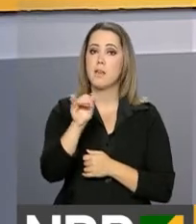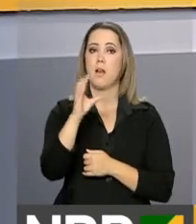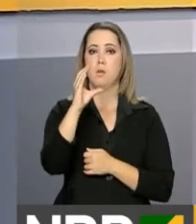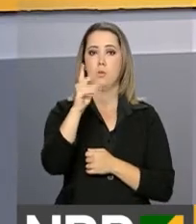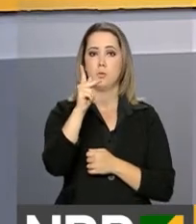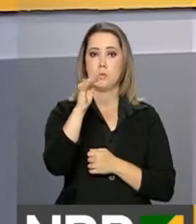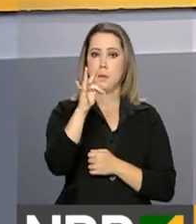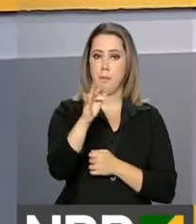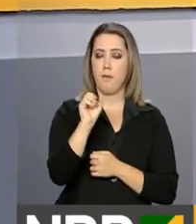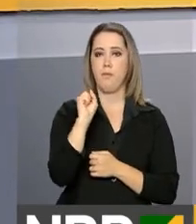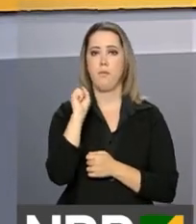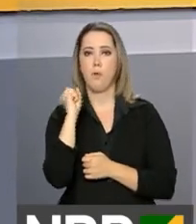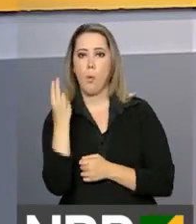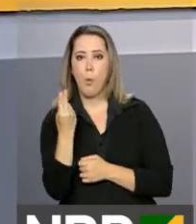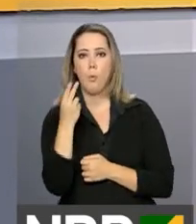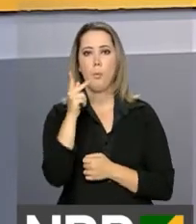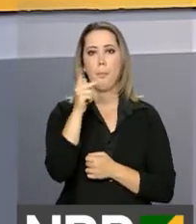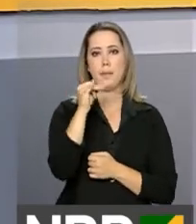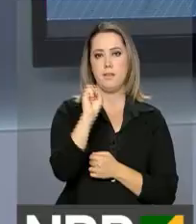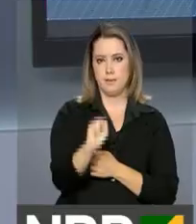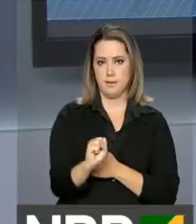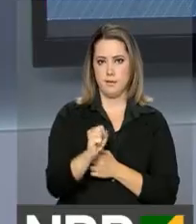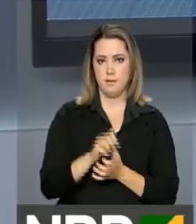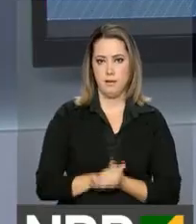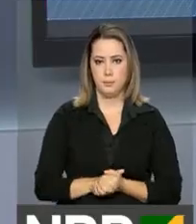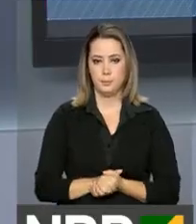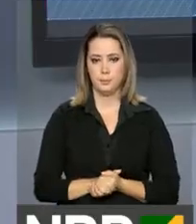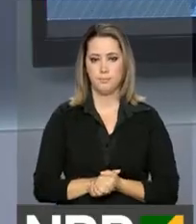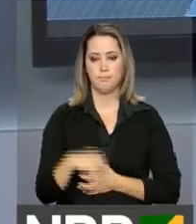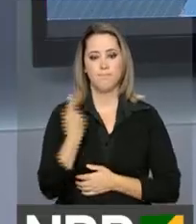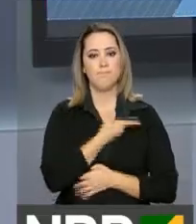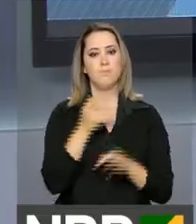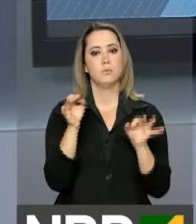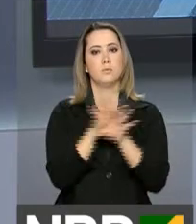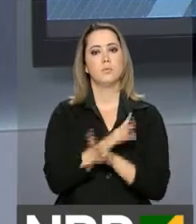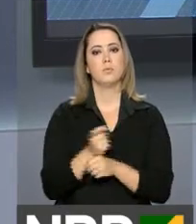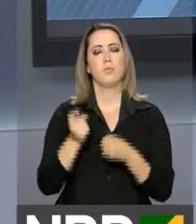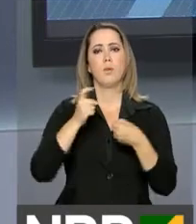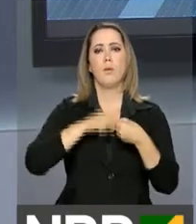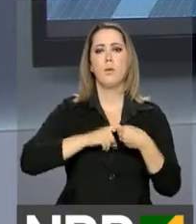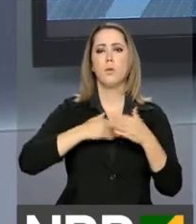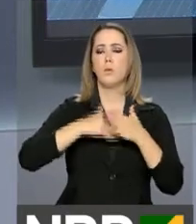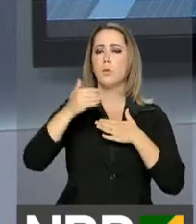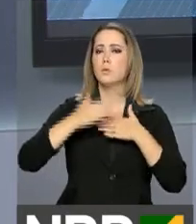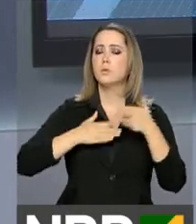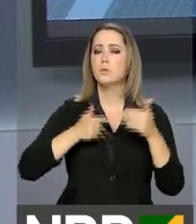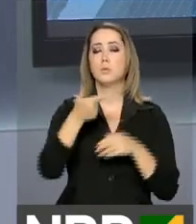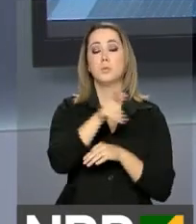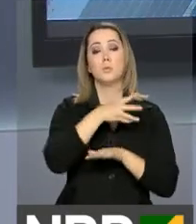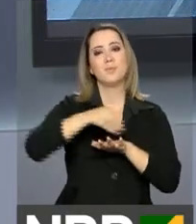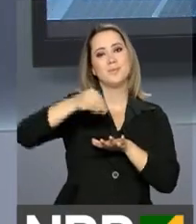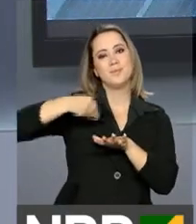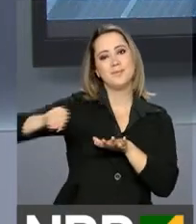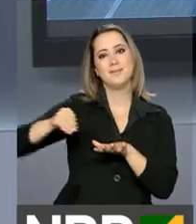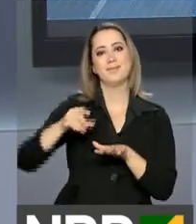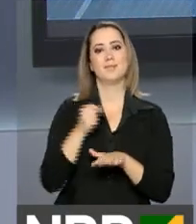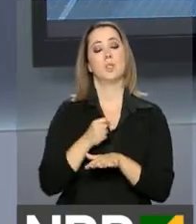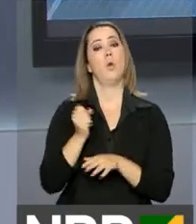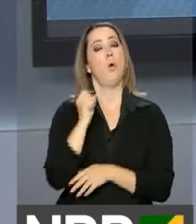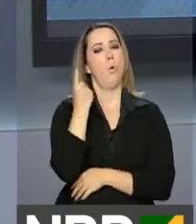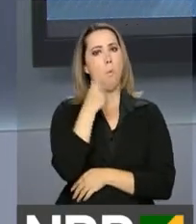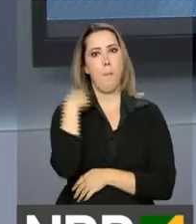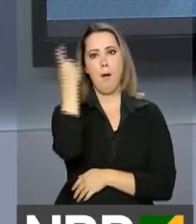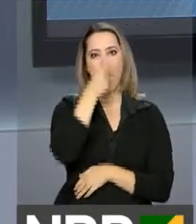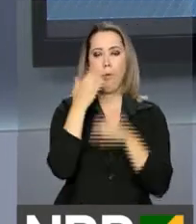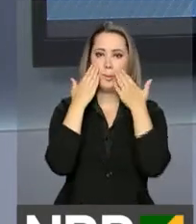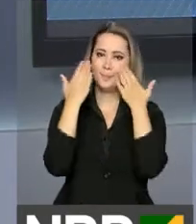CPF ou do PIS-PASEP. Nós ficamos por aqui e voltamos a qualquer momento com outras informações ou em uma